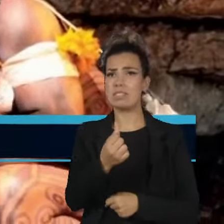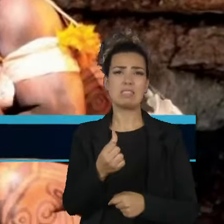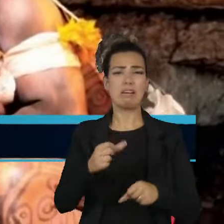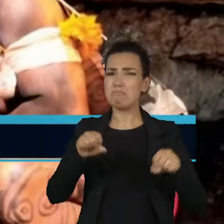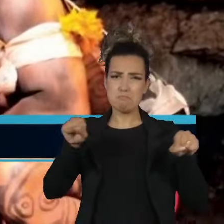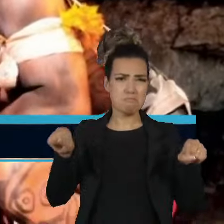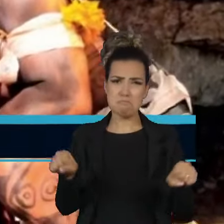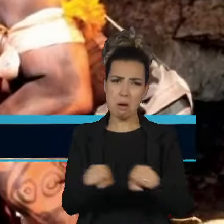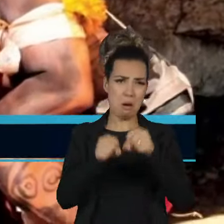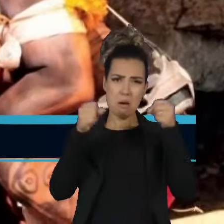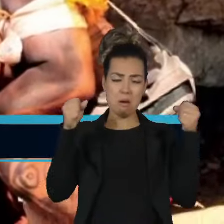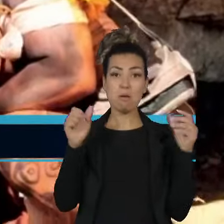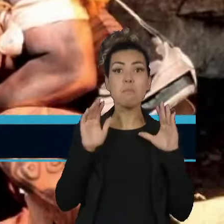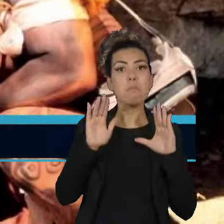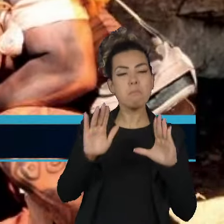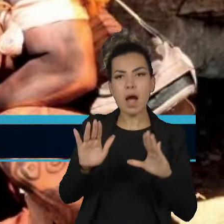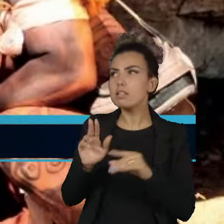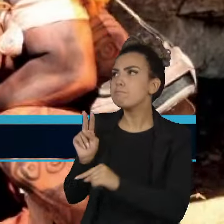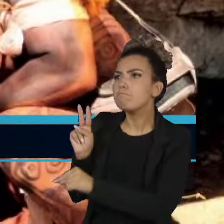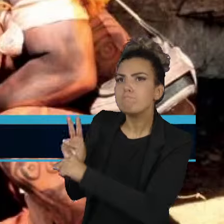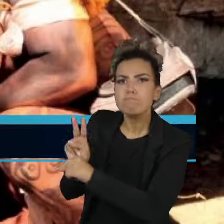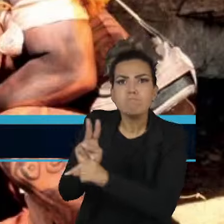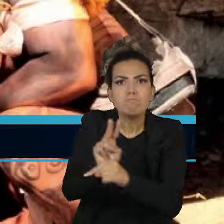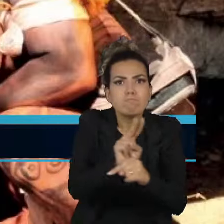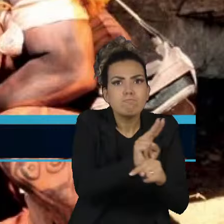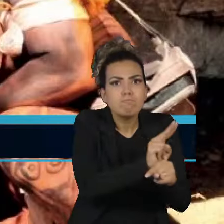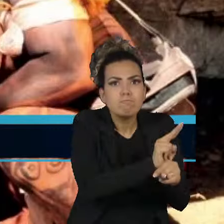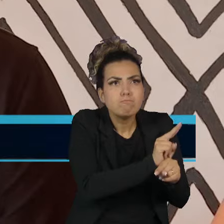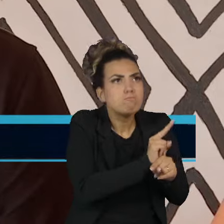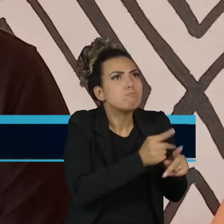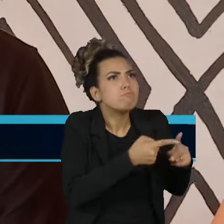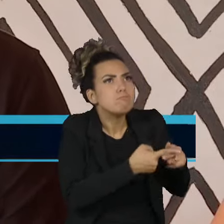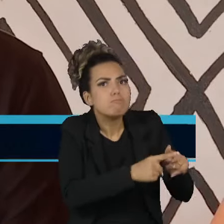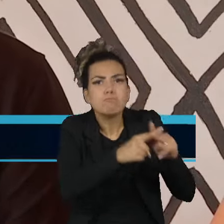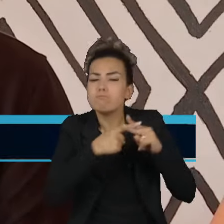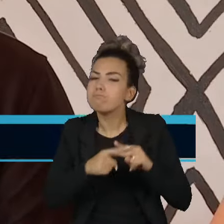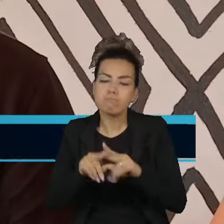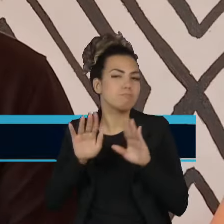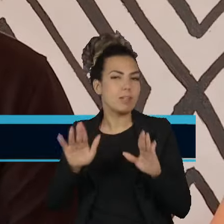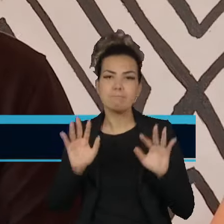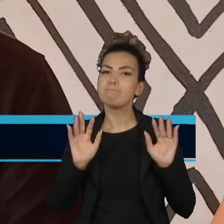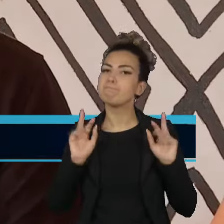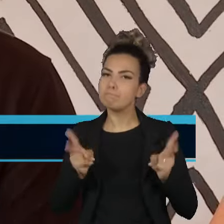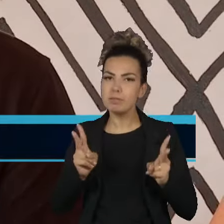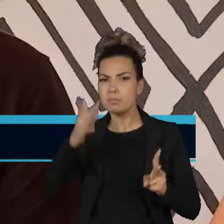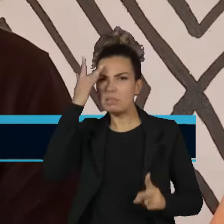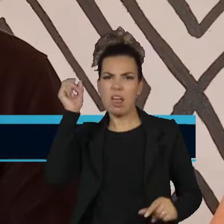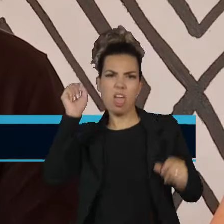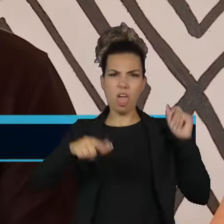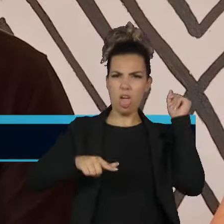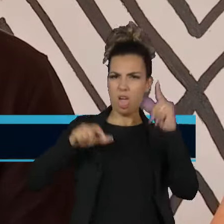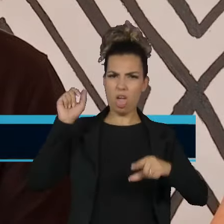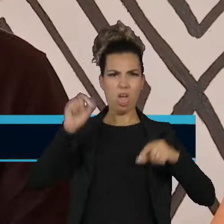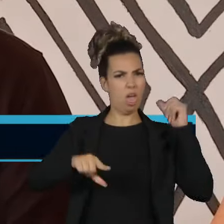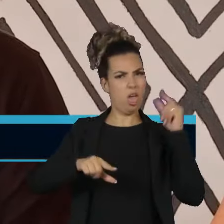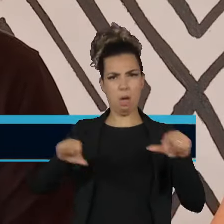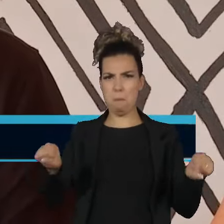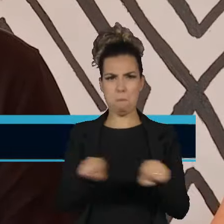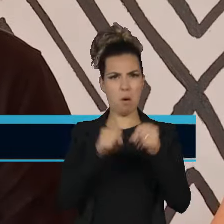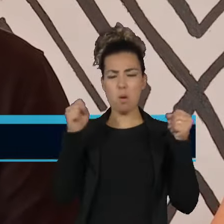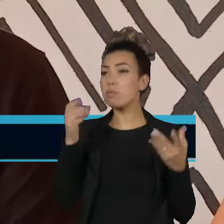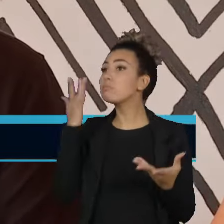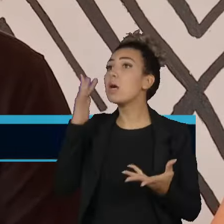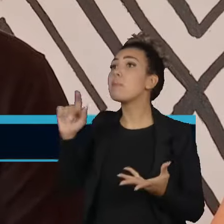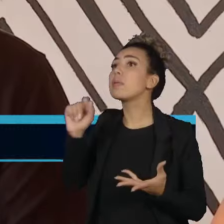protegida, foi vandalizada e destruída. Nós não conseguimos identificar quem causou os danos